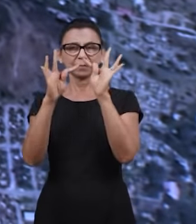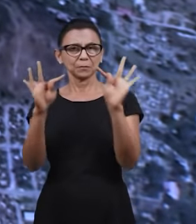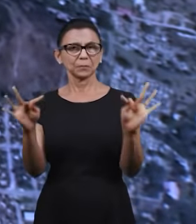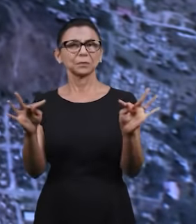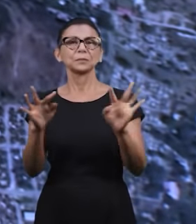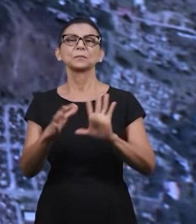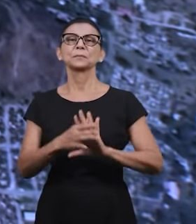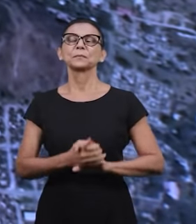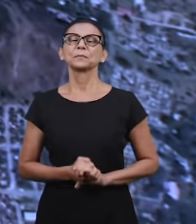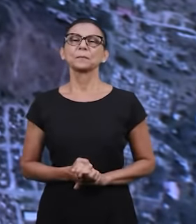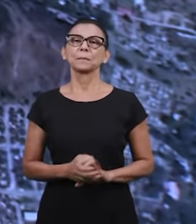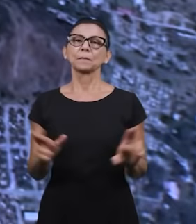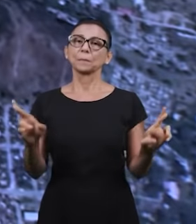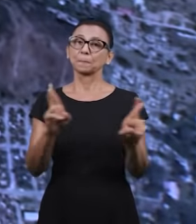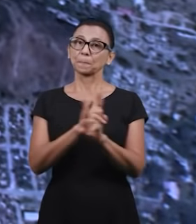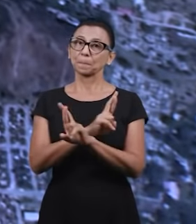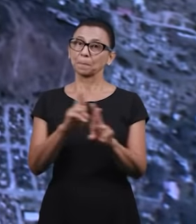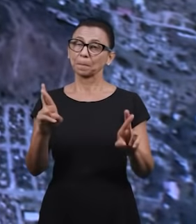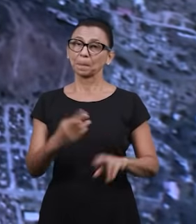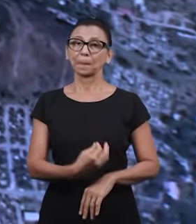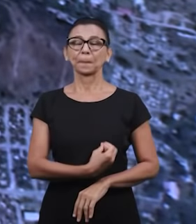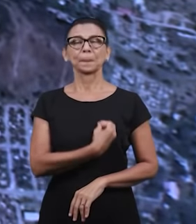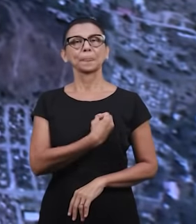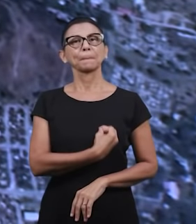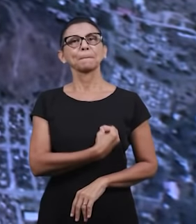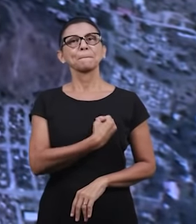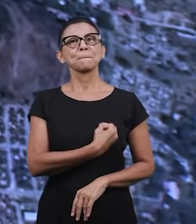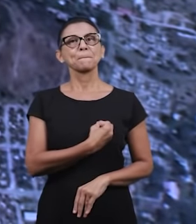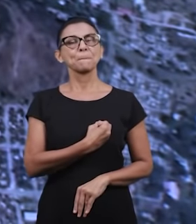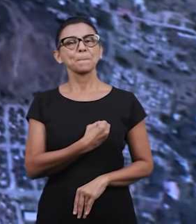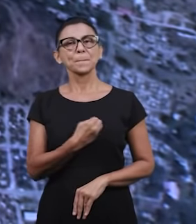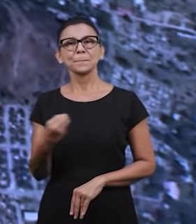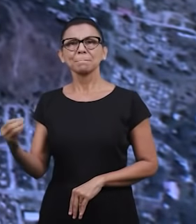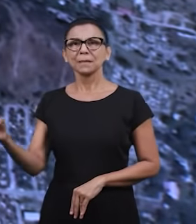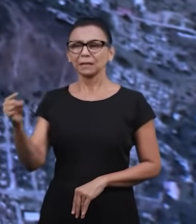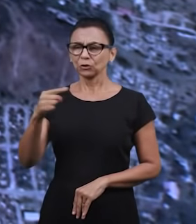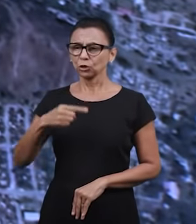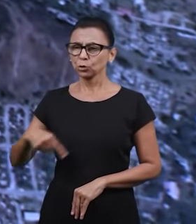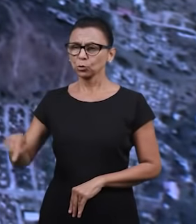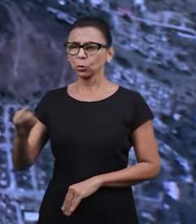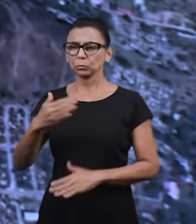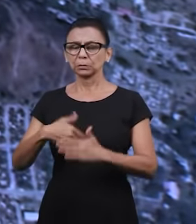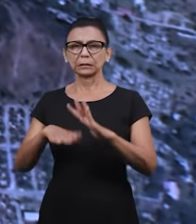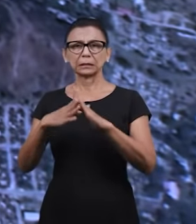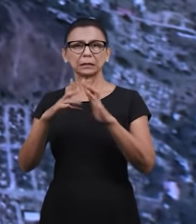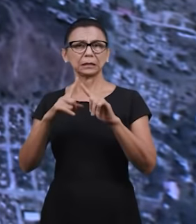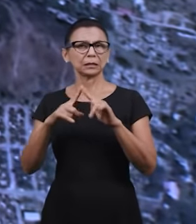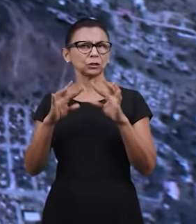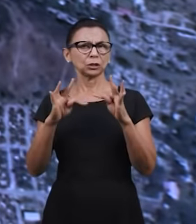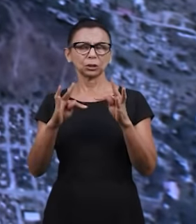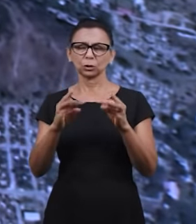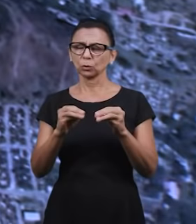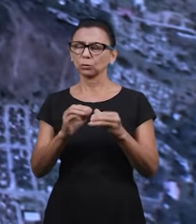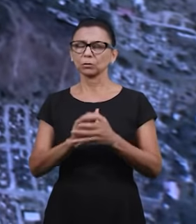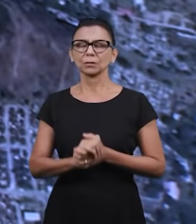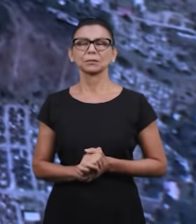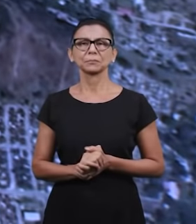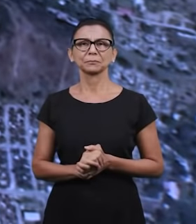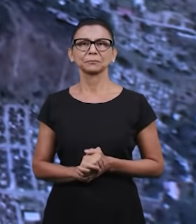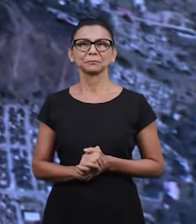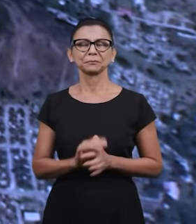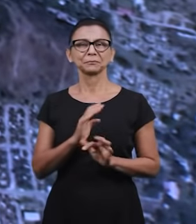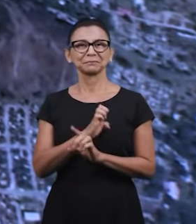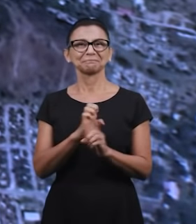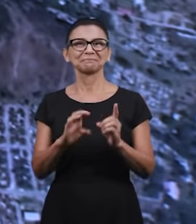testemunho este da irmã relacionado à participação de toda a igreja, não só das irmãs, mas de toda a